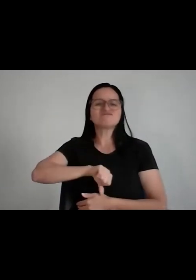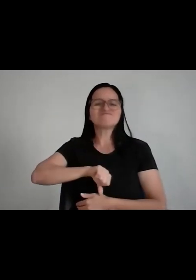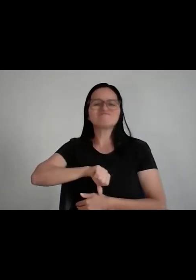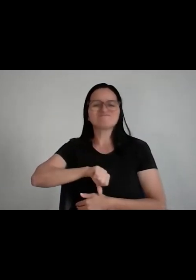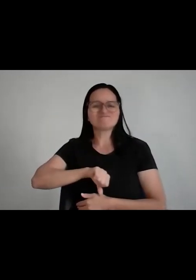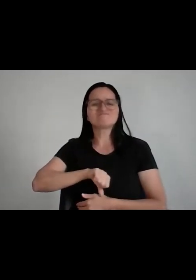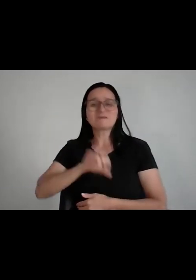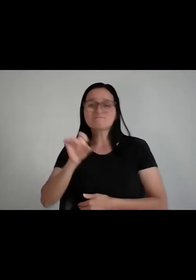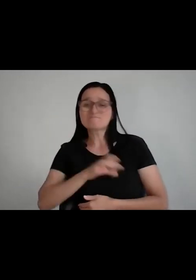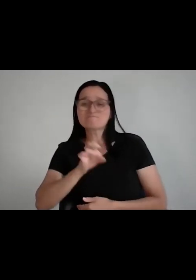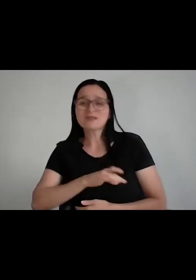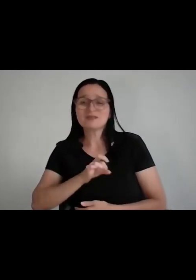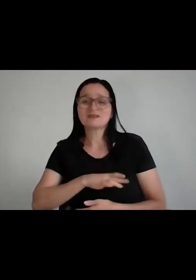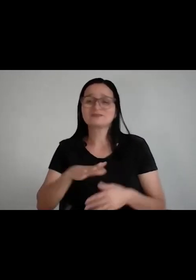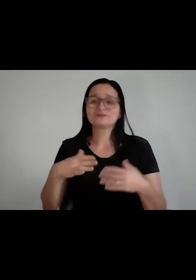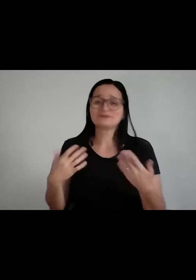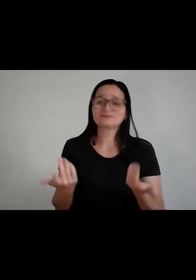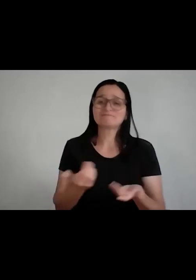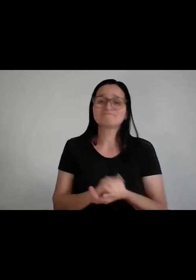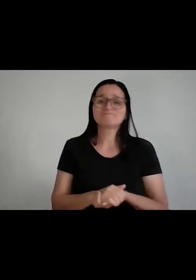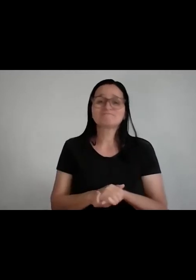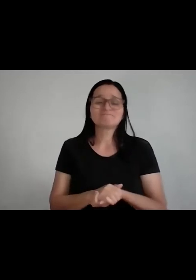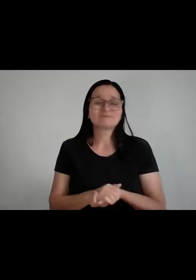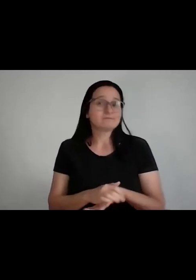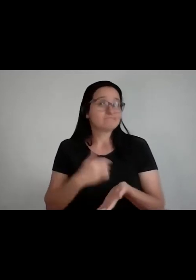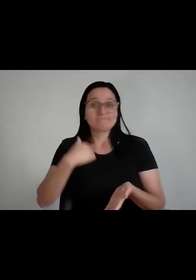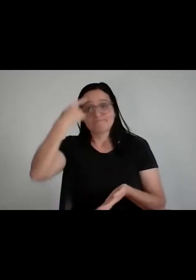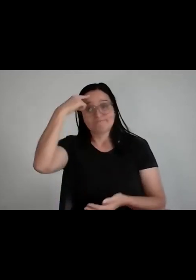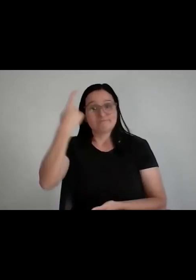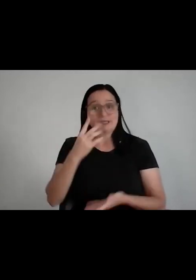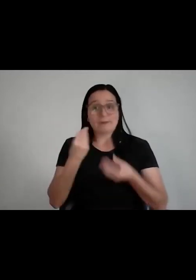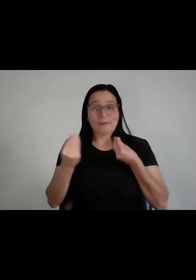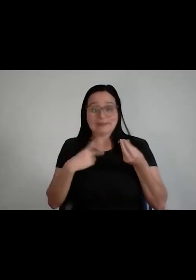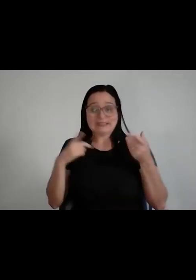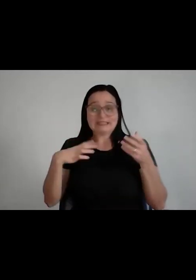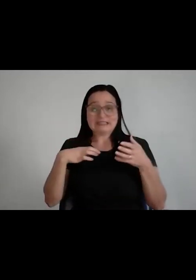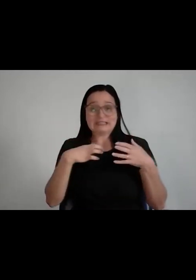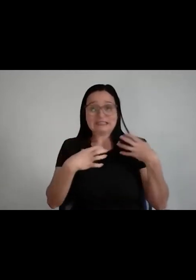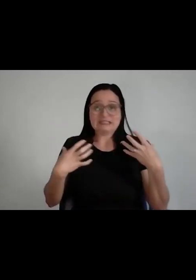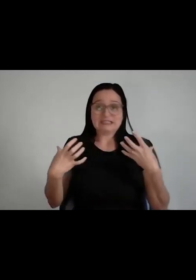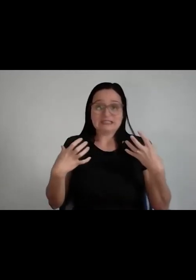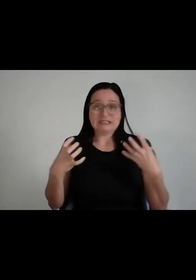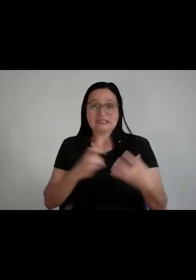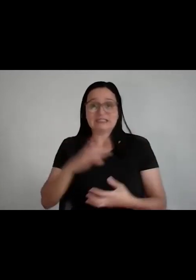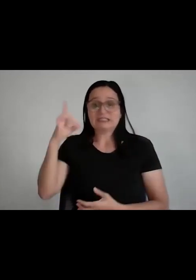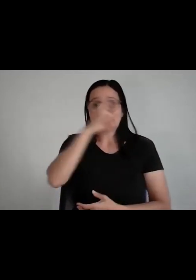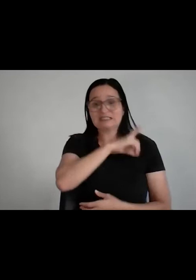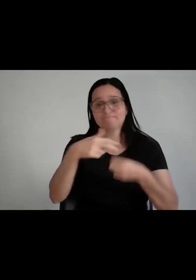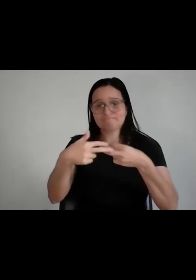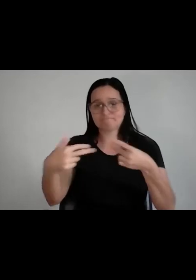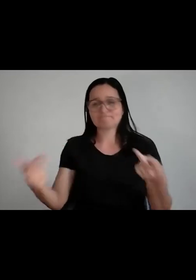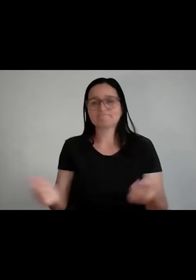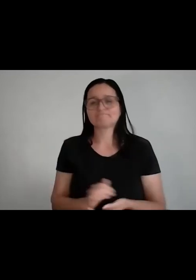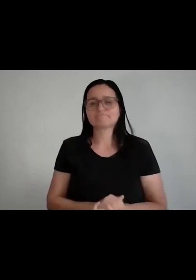porque não consegue lidar com determinadas situações. E aí, quando...